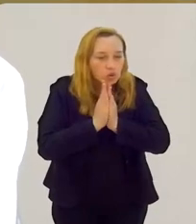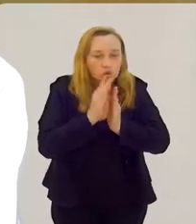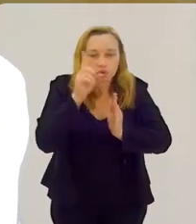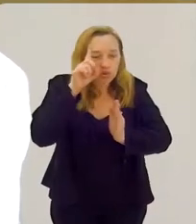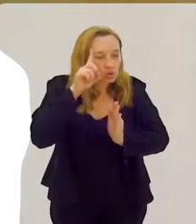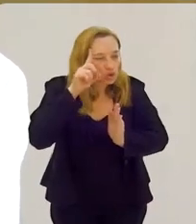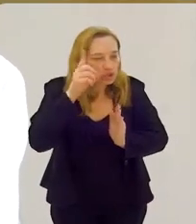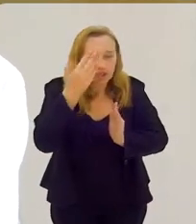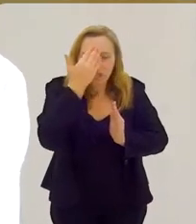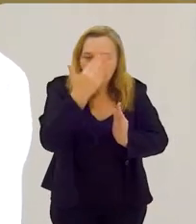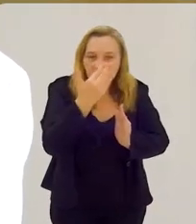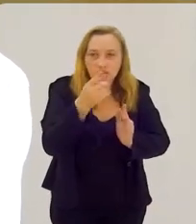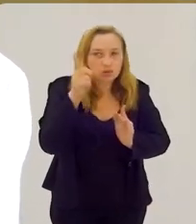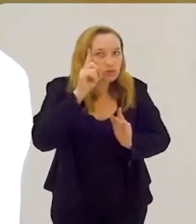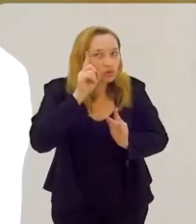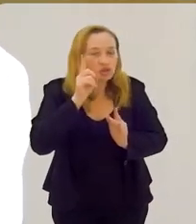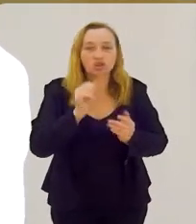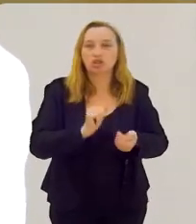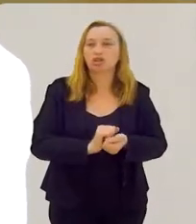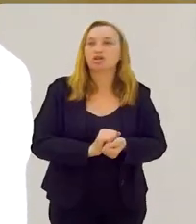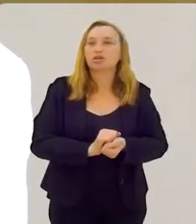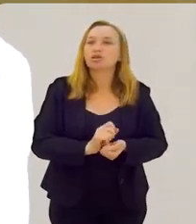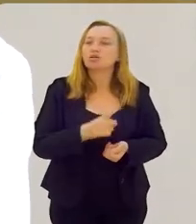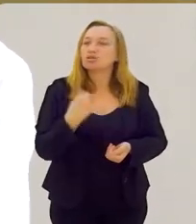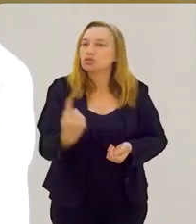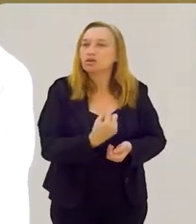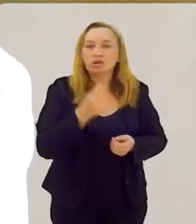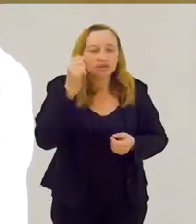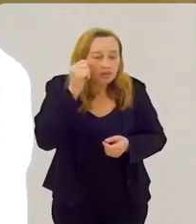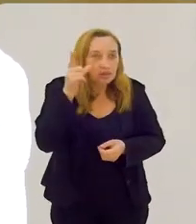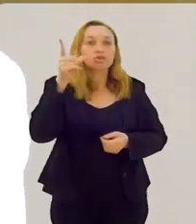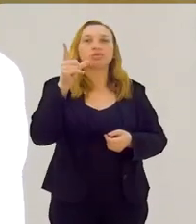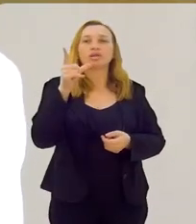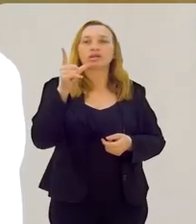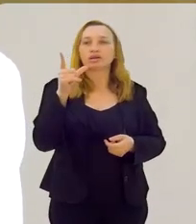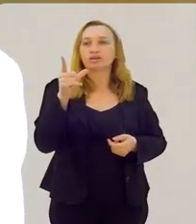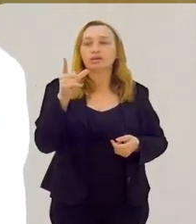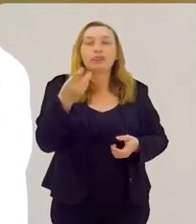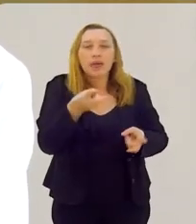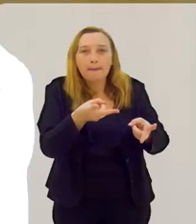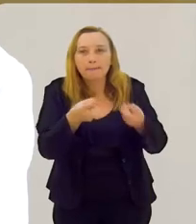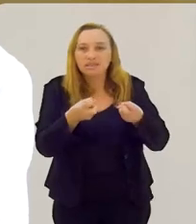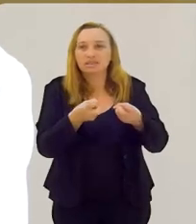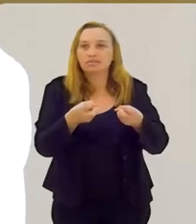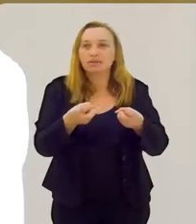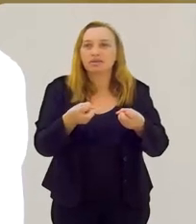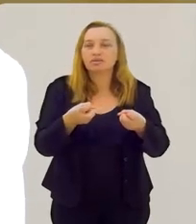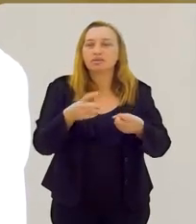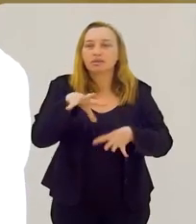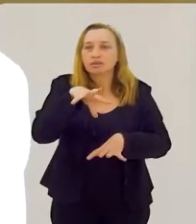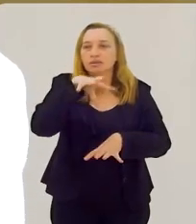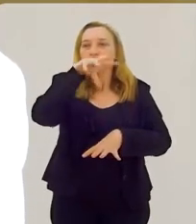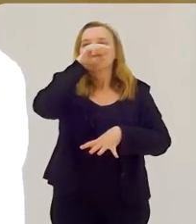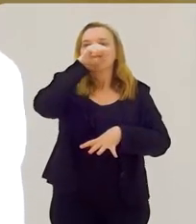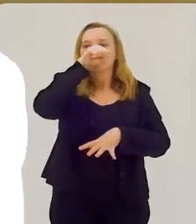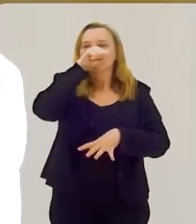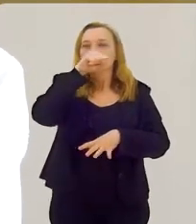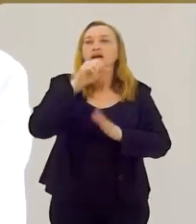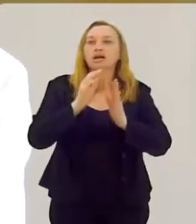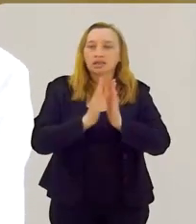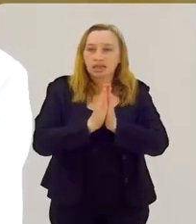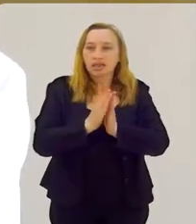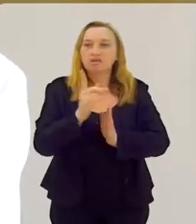orando a todo dia, agradecendo todos os dias. Quando nós abrimos os nossos olhos e percebemos que estamos respirando,